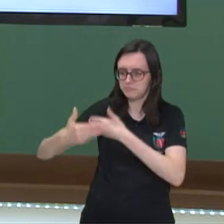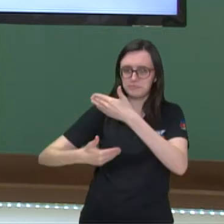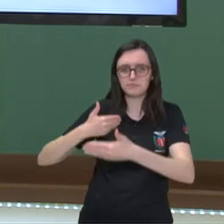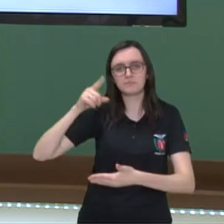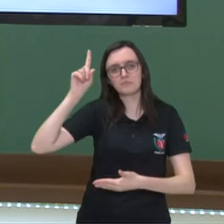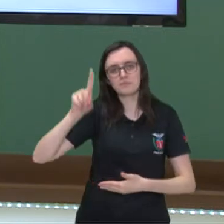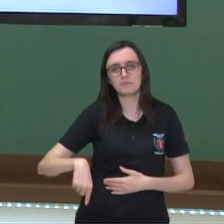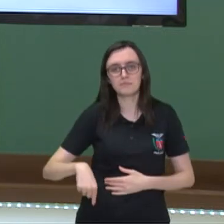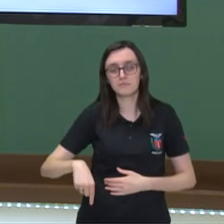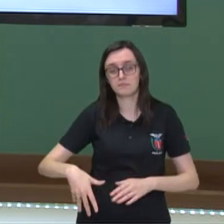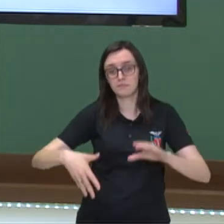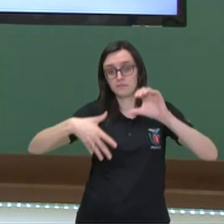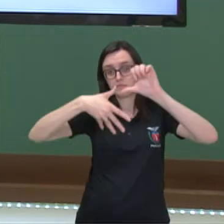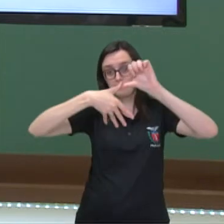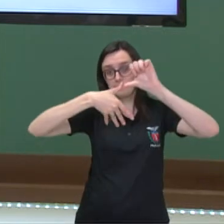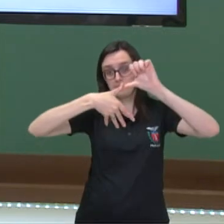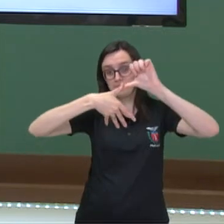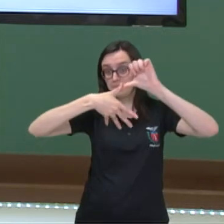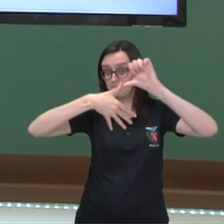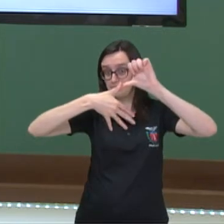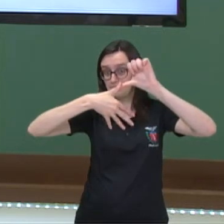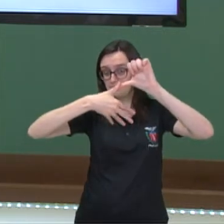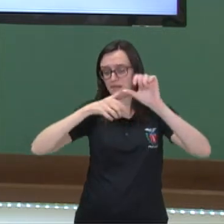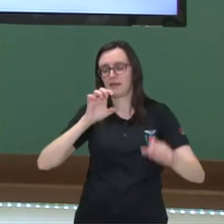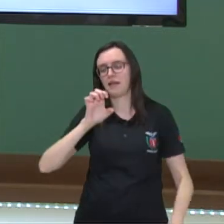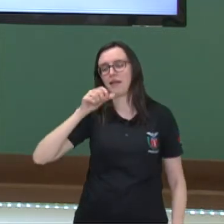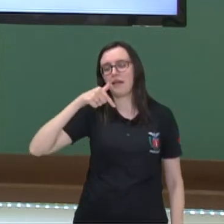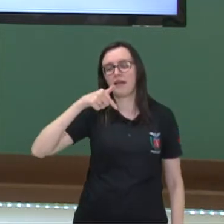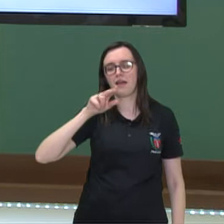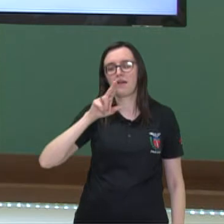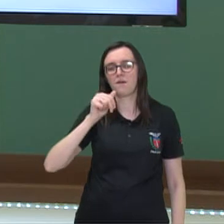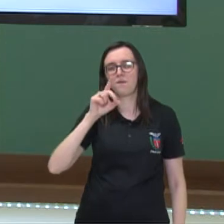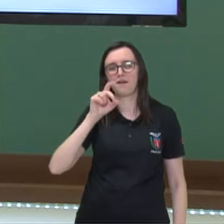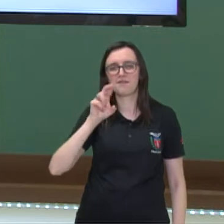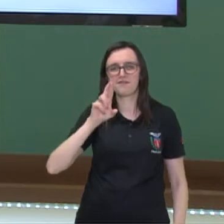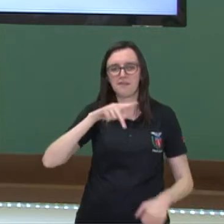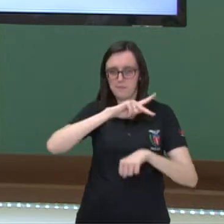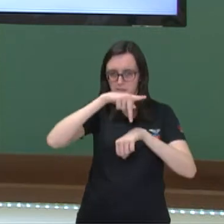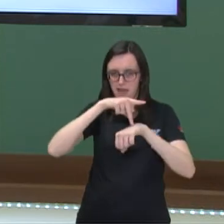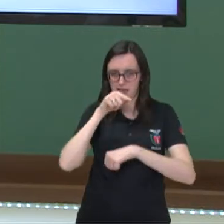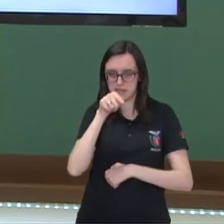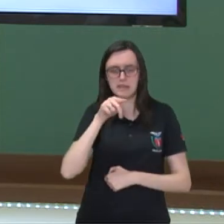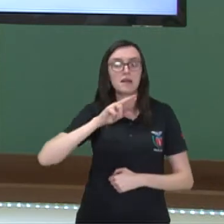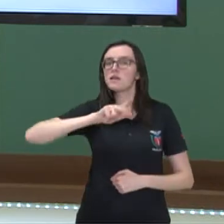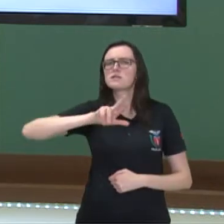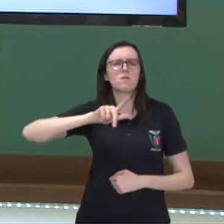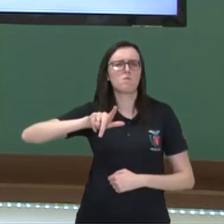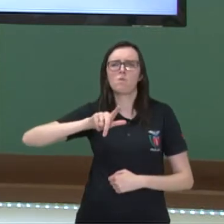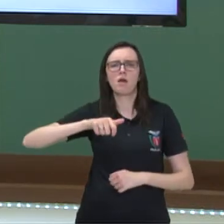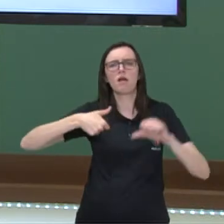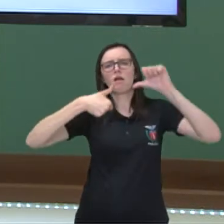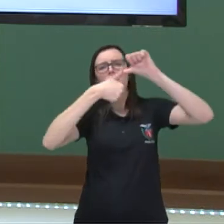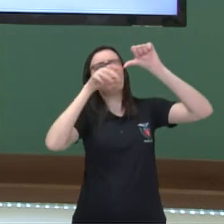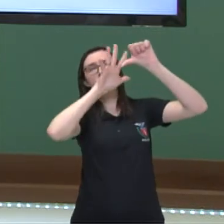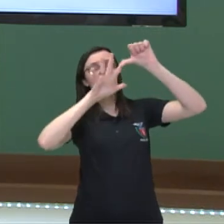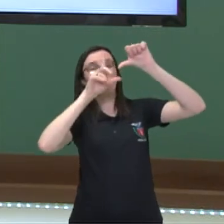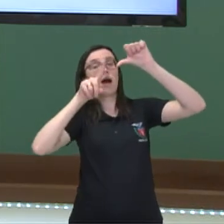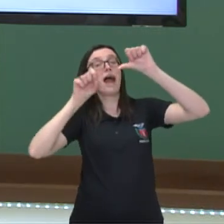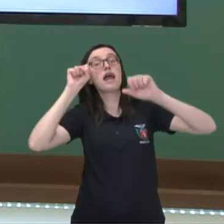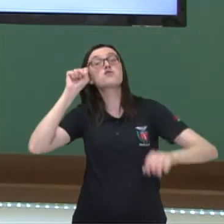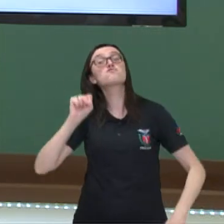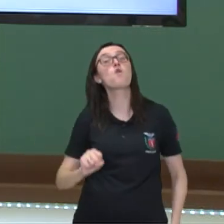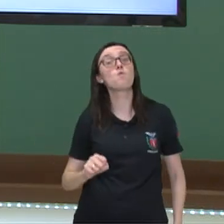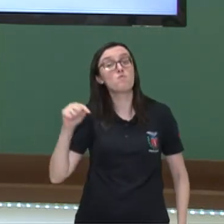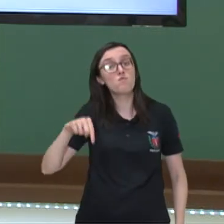América do Sul, ou seja, atual Equador, ou seja, não é meso-americano, é sul